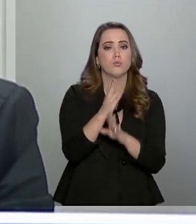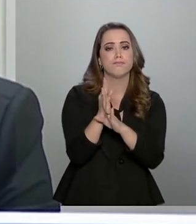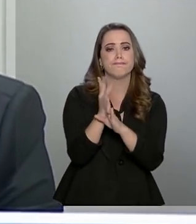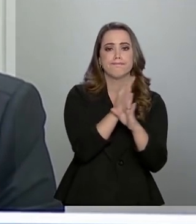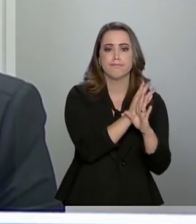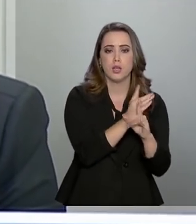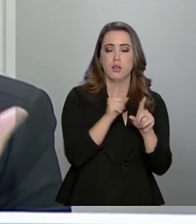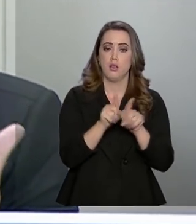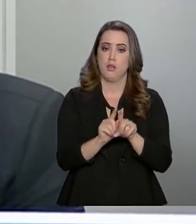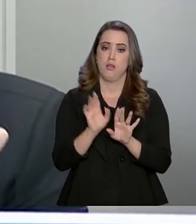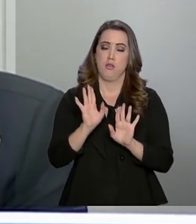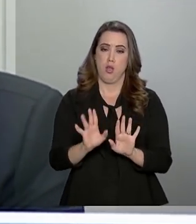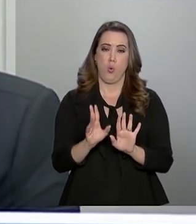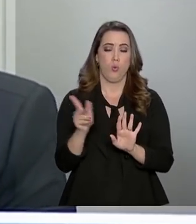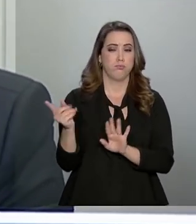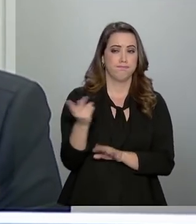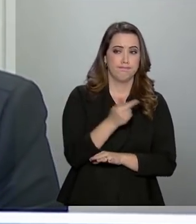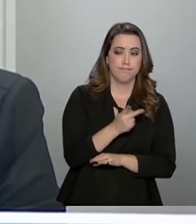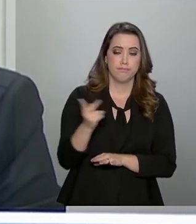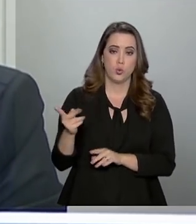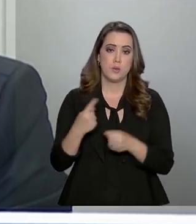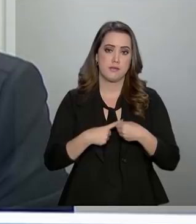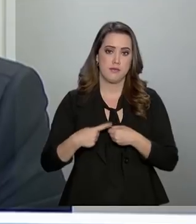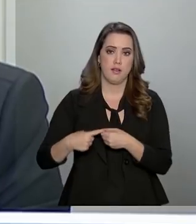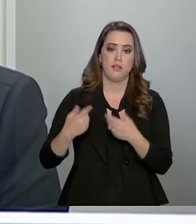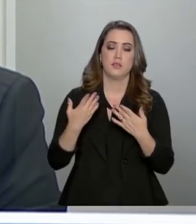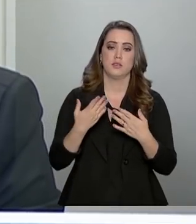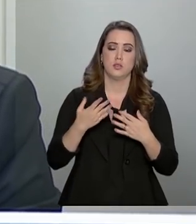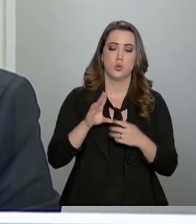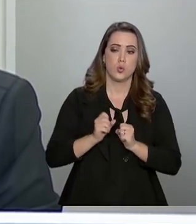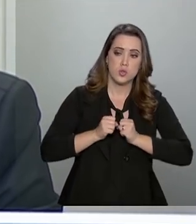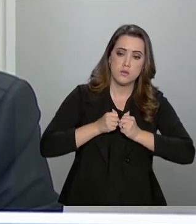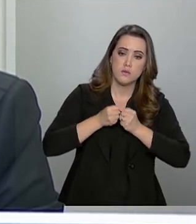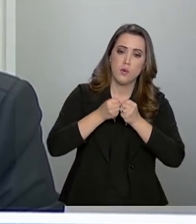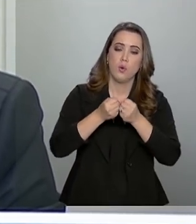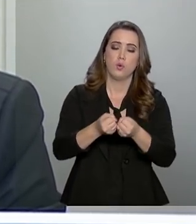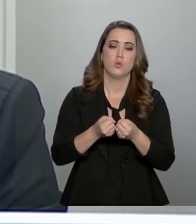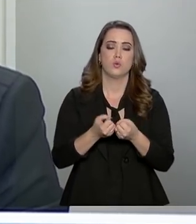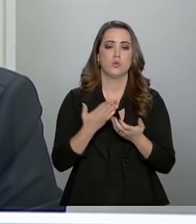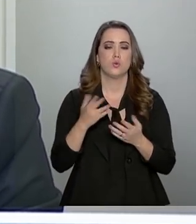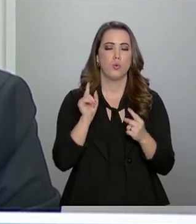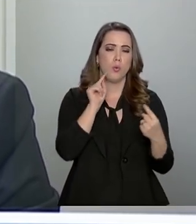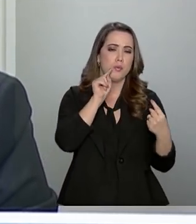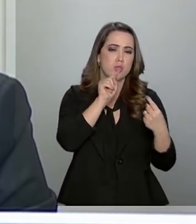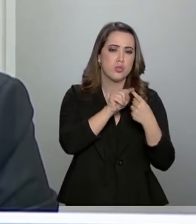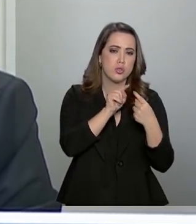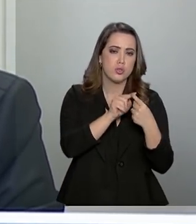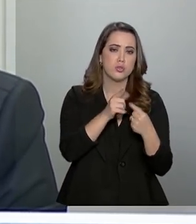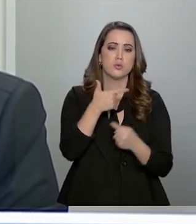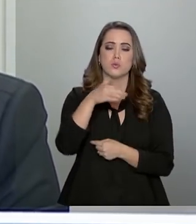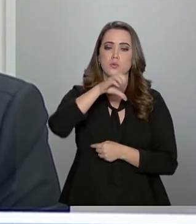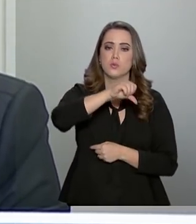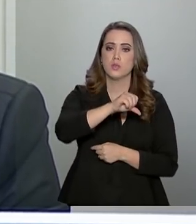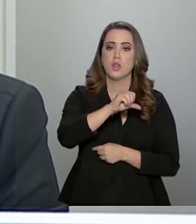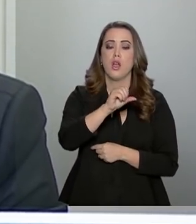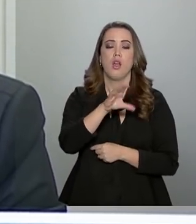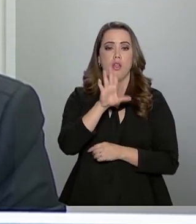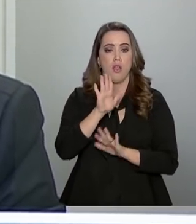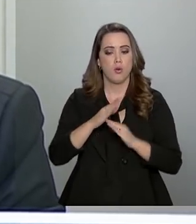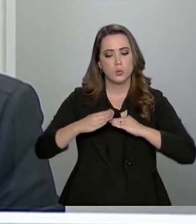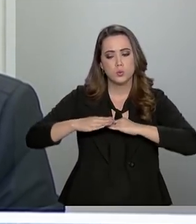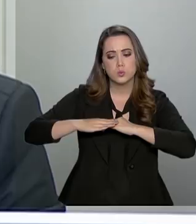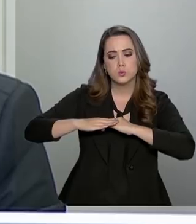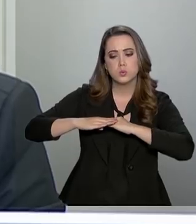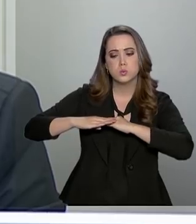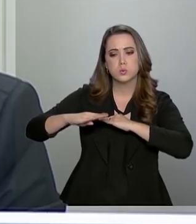de Rurópolis para Meritituba. Então, o esforço, a meta de 2019 é deixar o